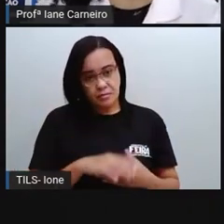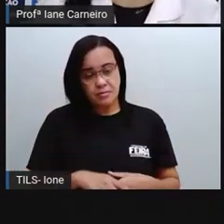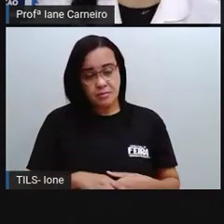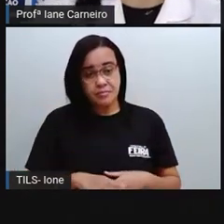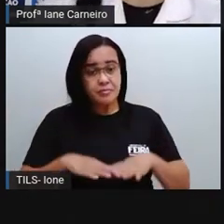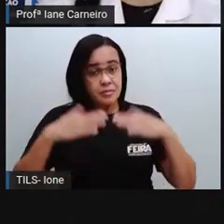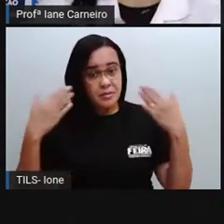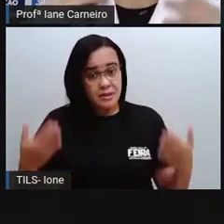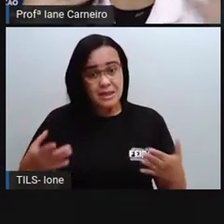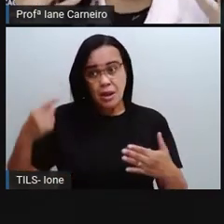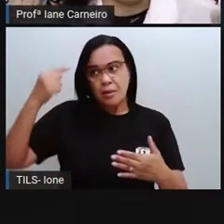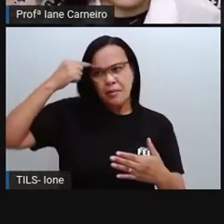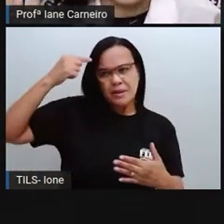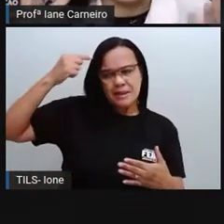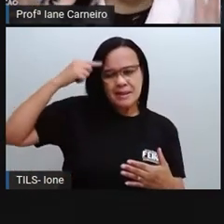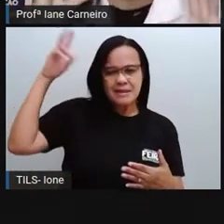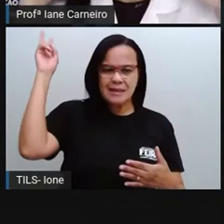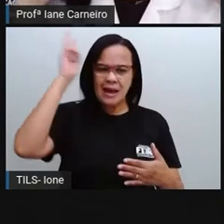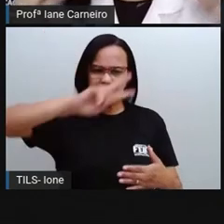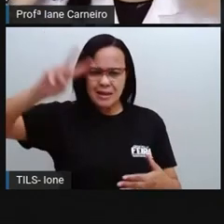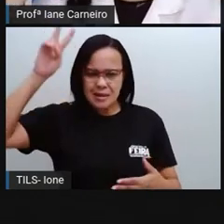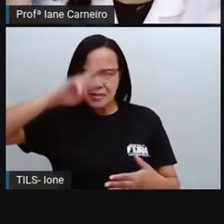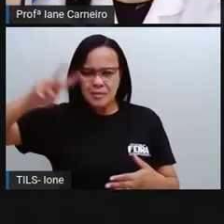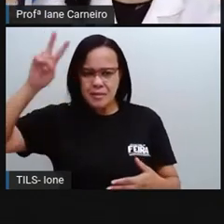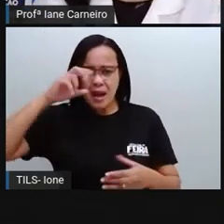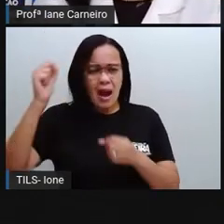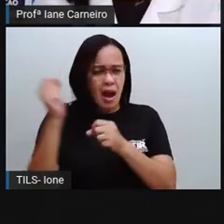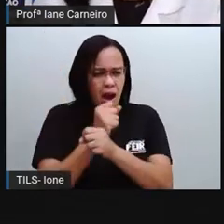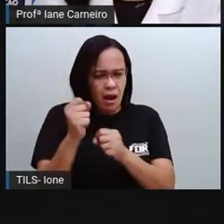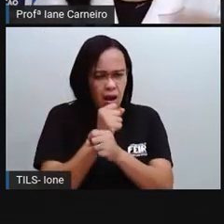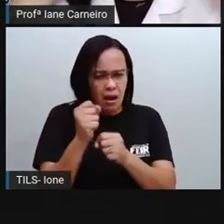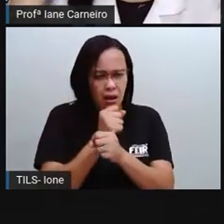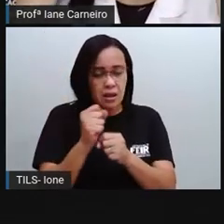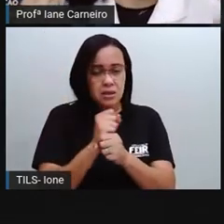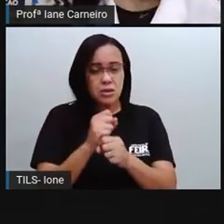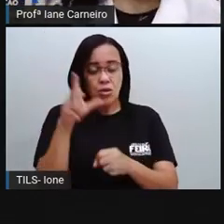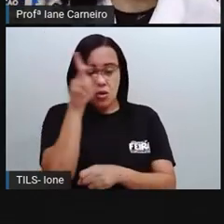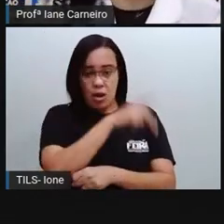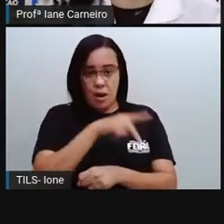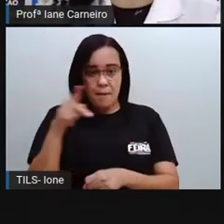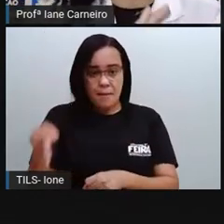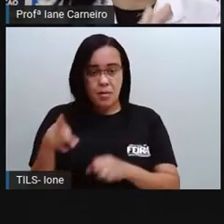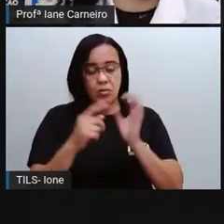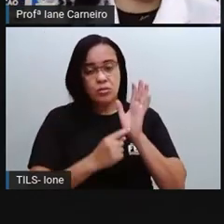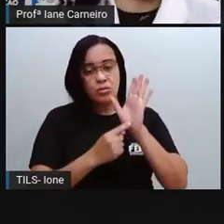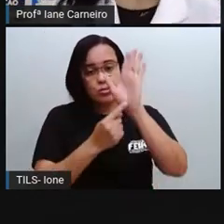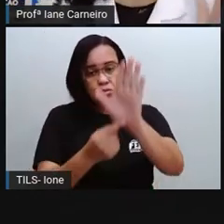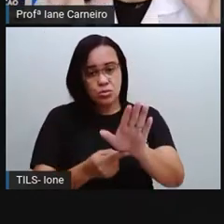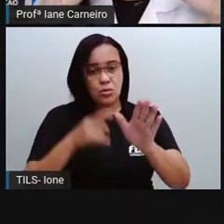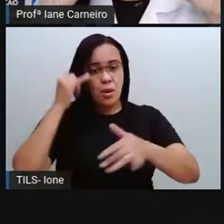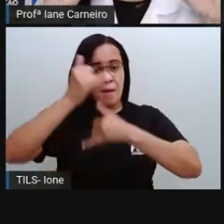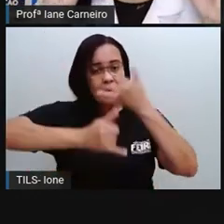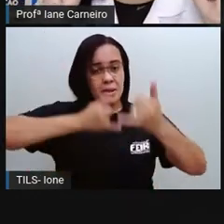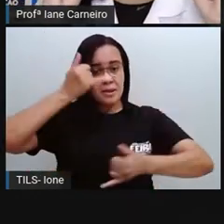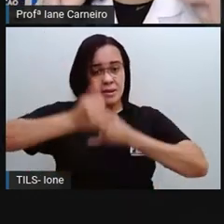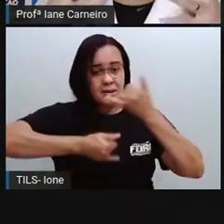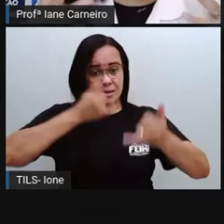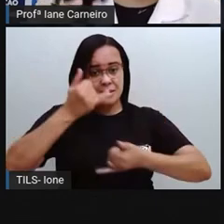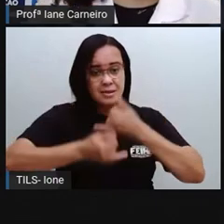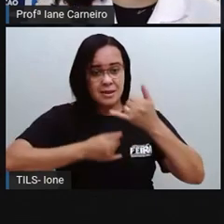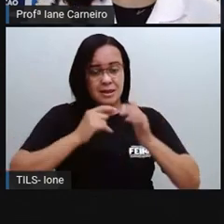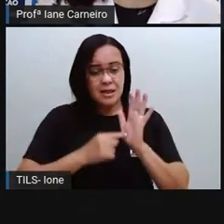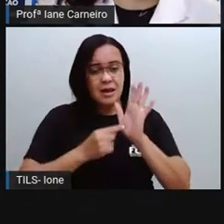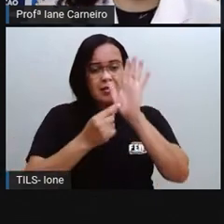esse jogo que é o material dourado, né? E nas próximas aulas, a Pró vai demonstrar ele aqui para vocês, para vocês verem